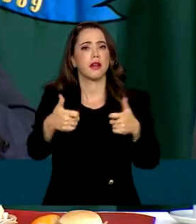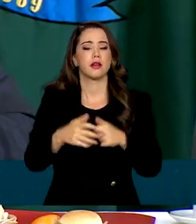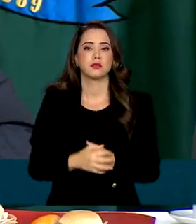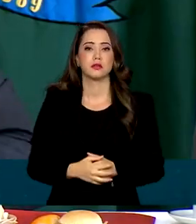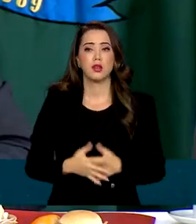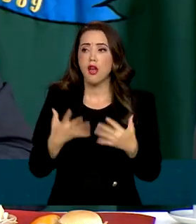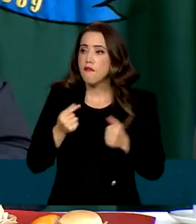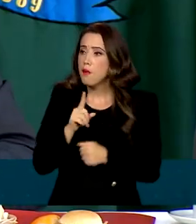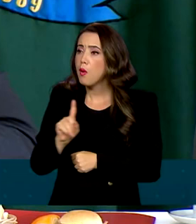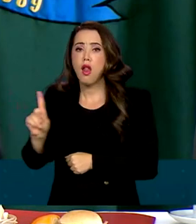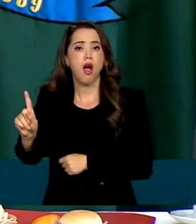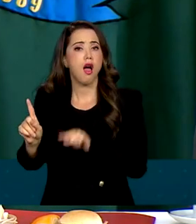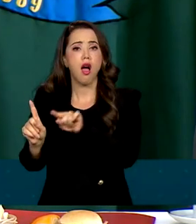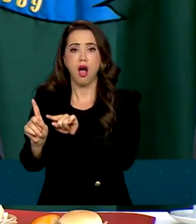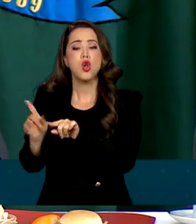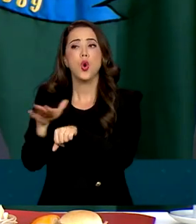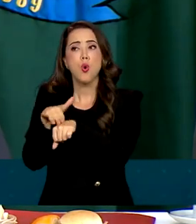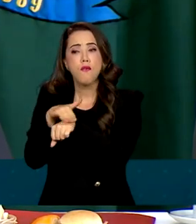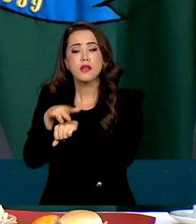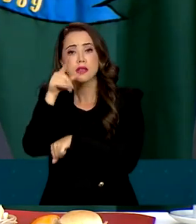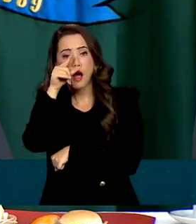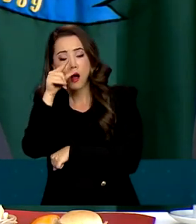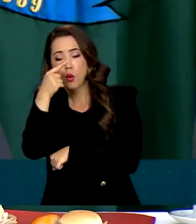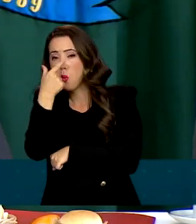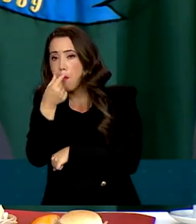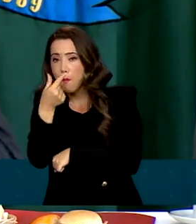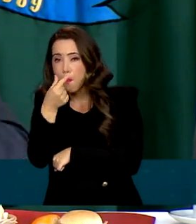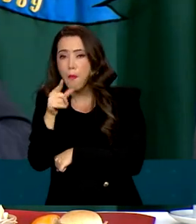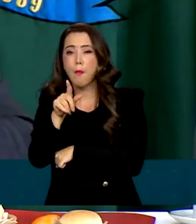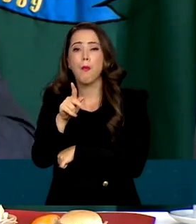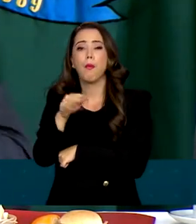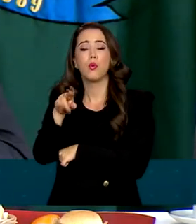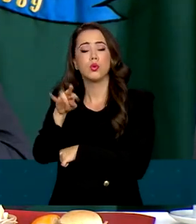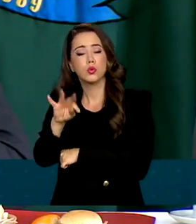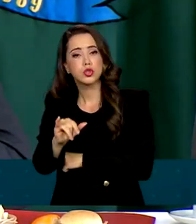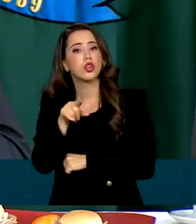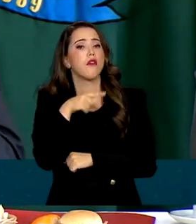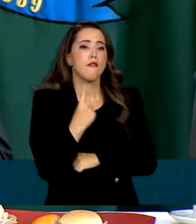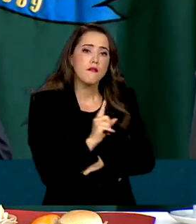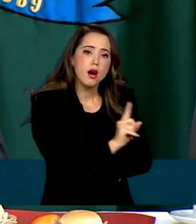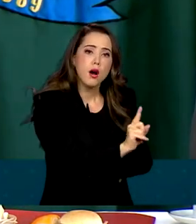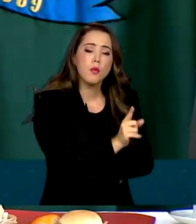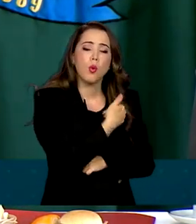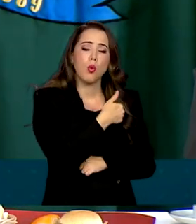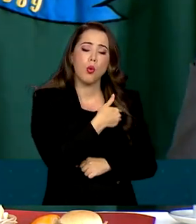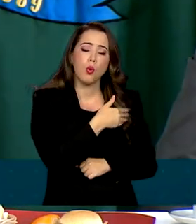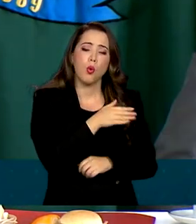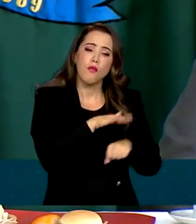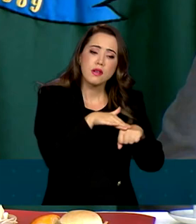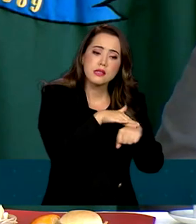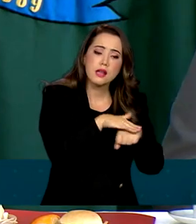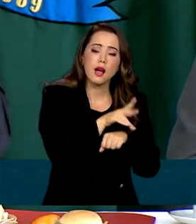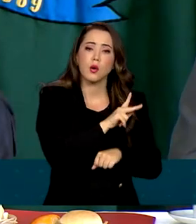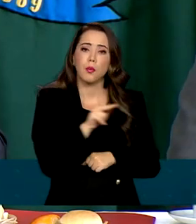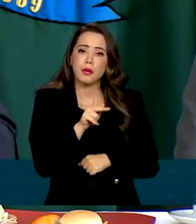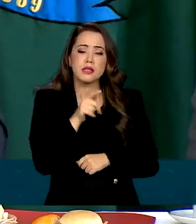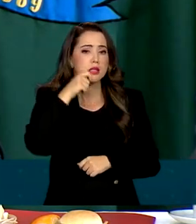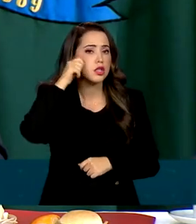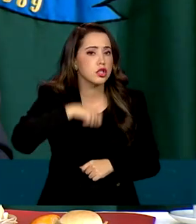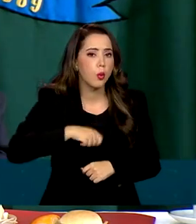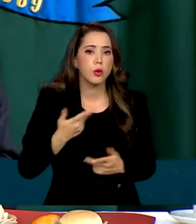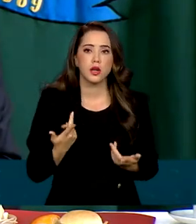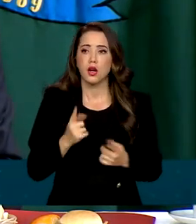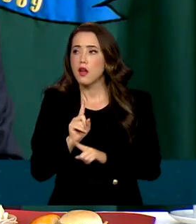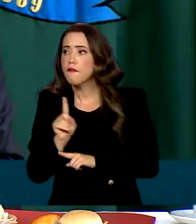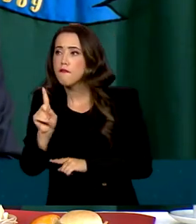conversar com o Putin, vamos conversar com o Zelensky, vamos conversar com o Biden, vamos tentar ver se encontramos um grupo